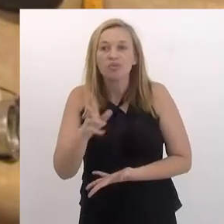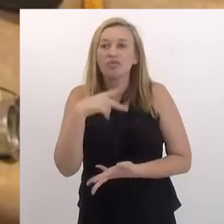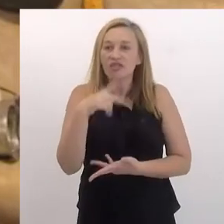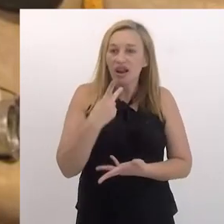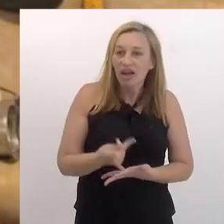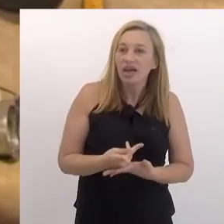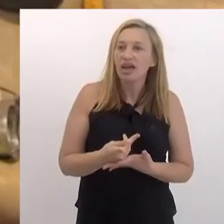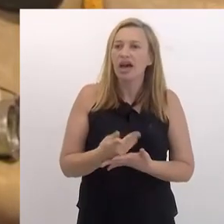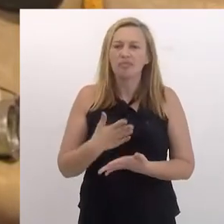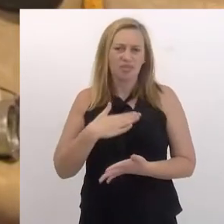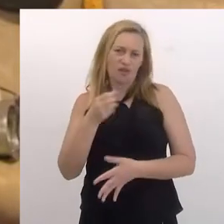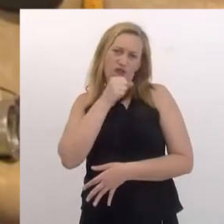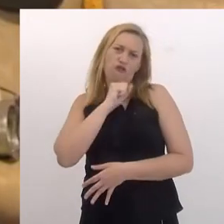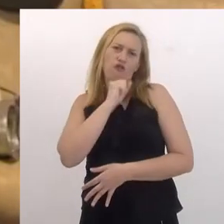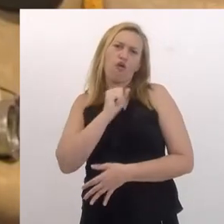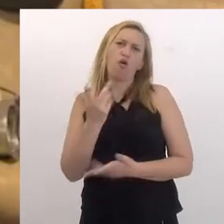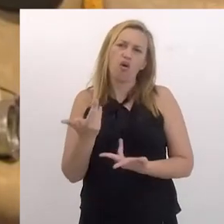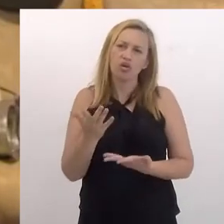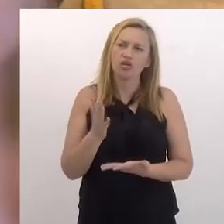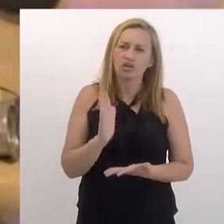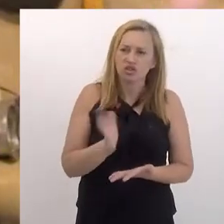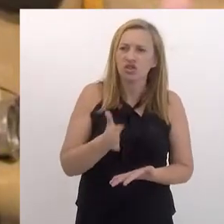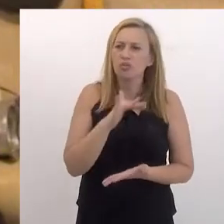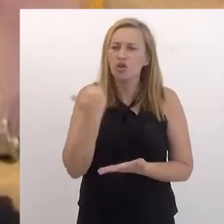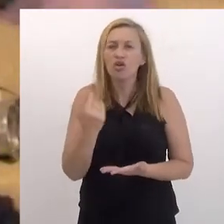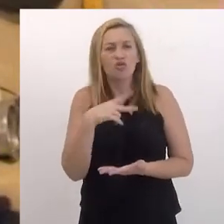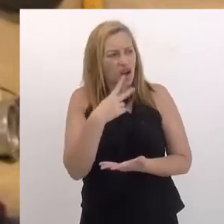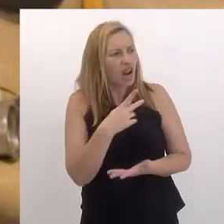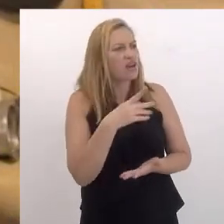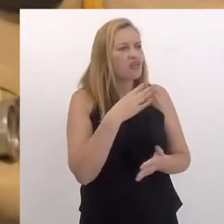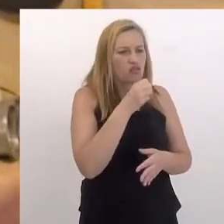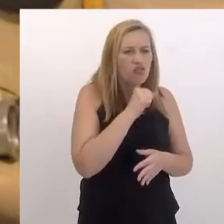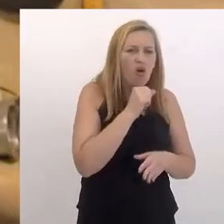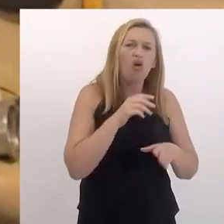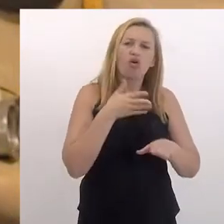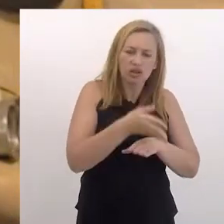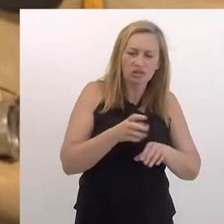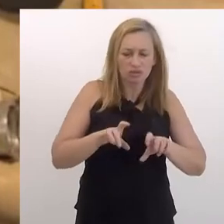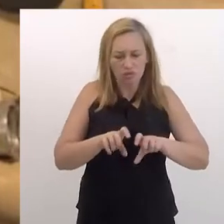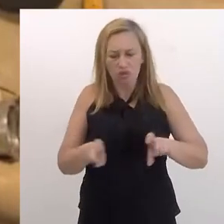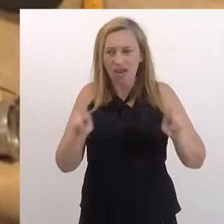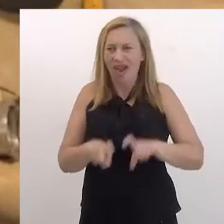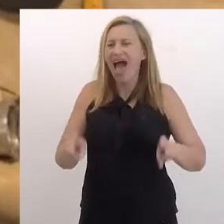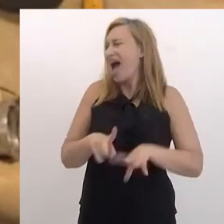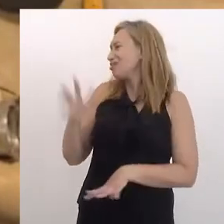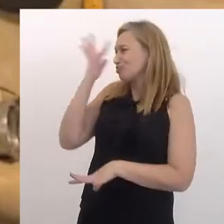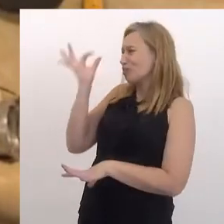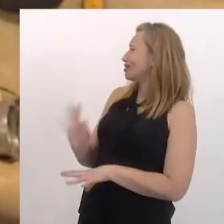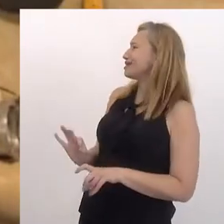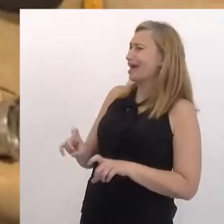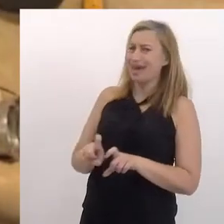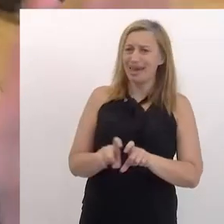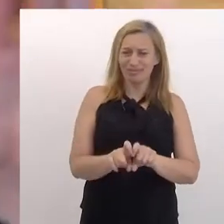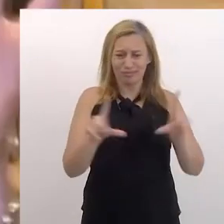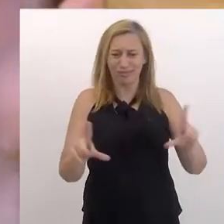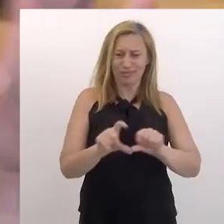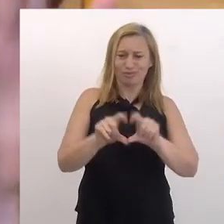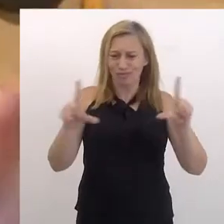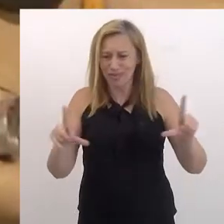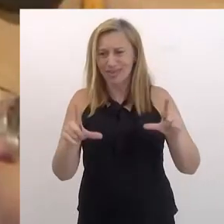velhas mesmo. Eu sempre falei, até a minha avó, que já faleceu, eu falava, avó, entra no computador. Ai,